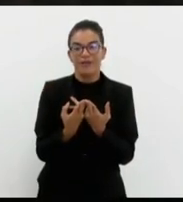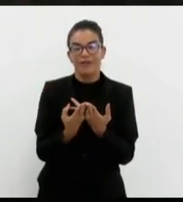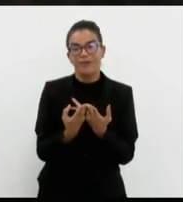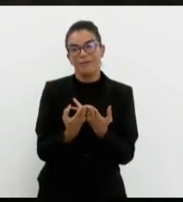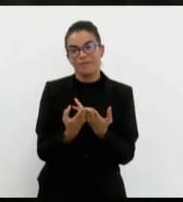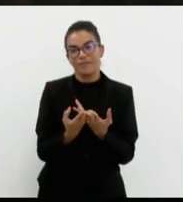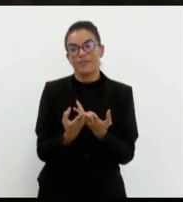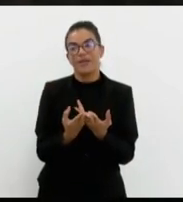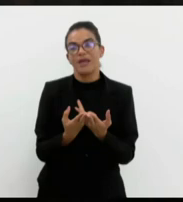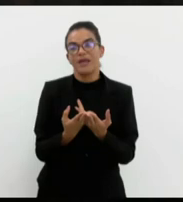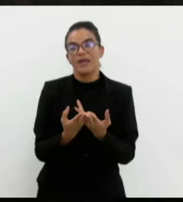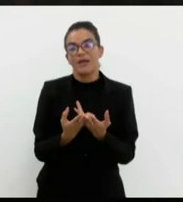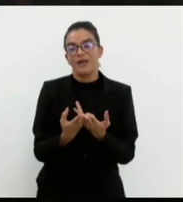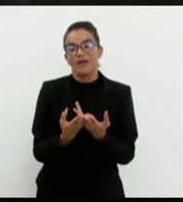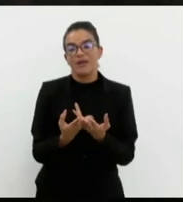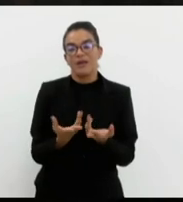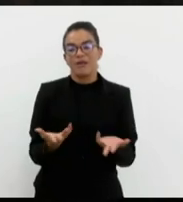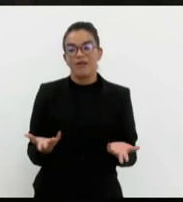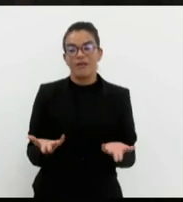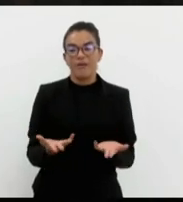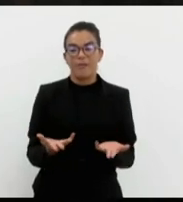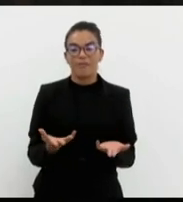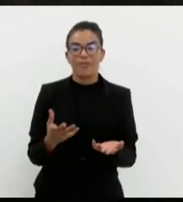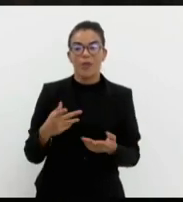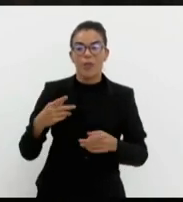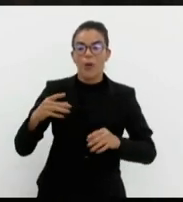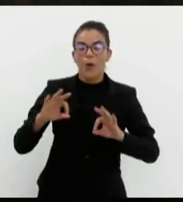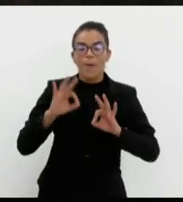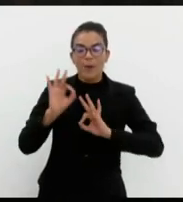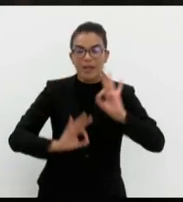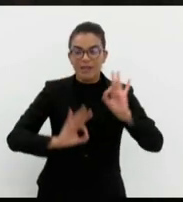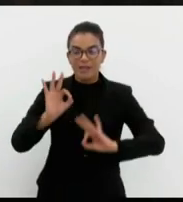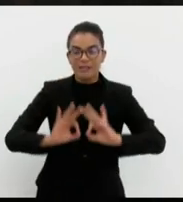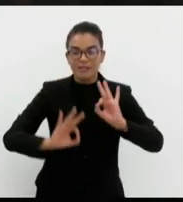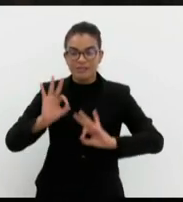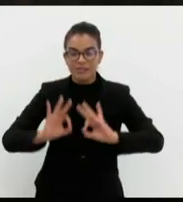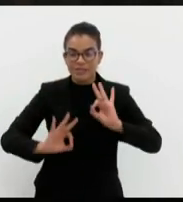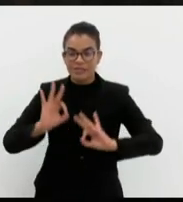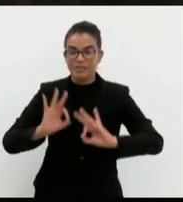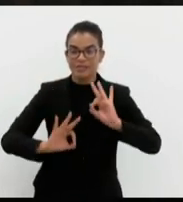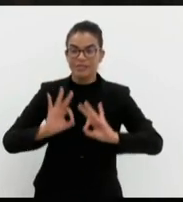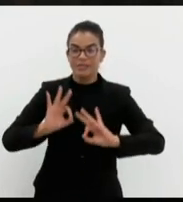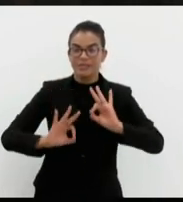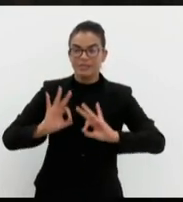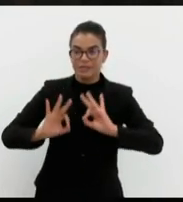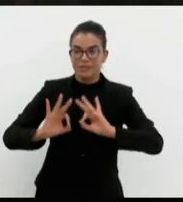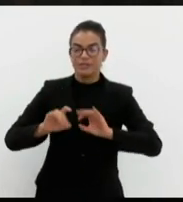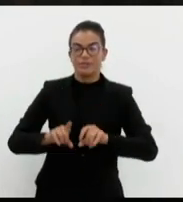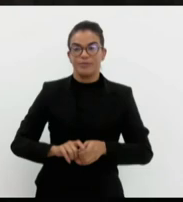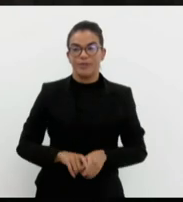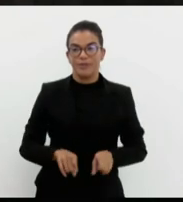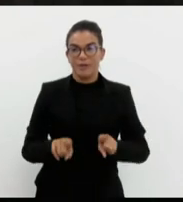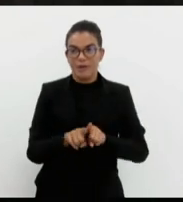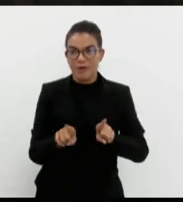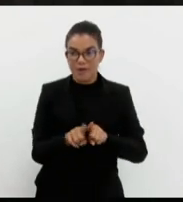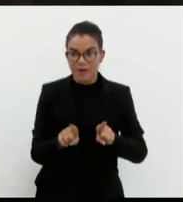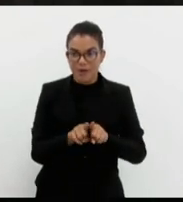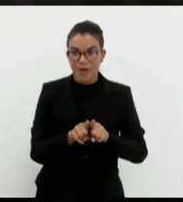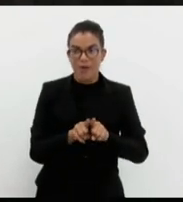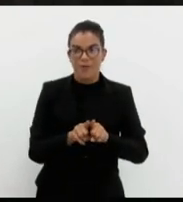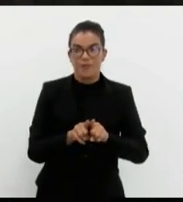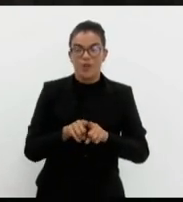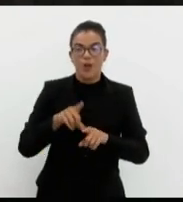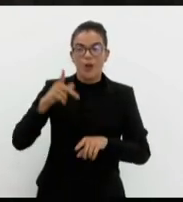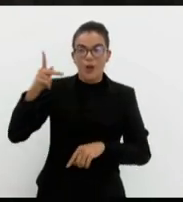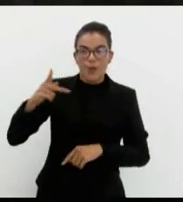de fazenda, planejamento, governo e o procurador